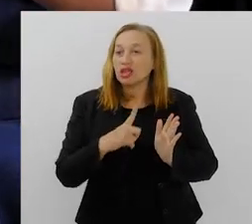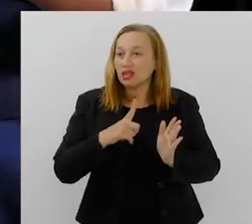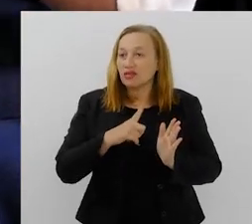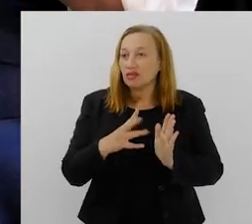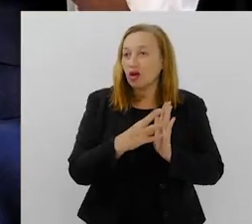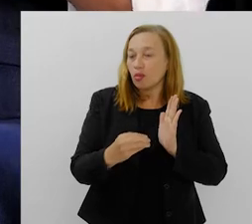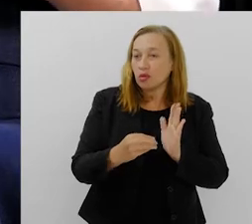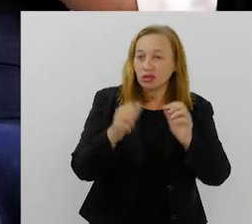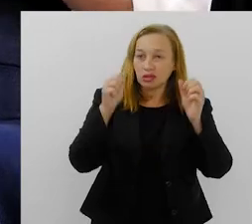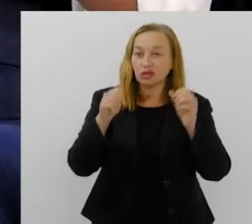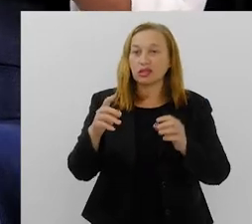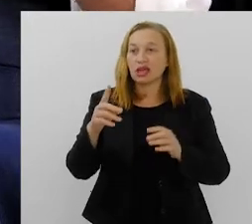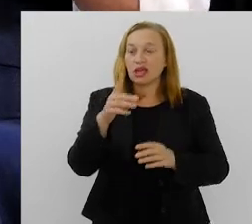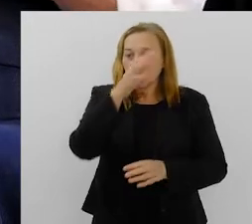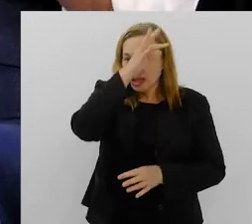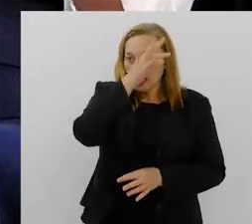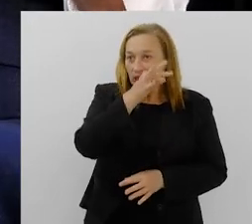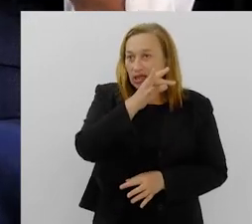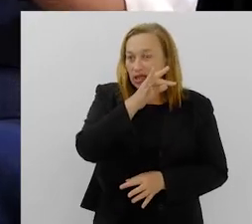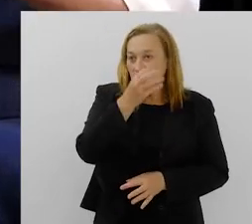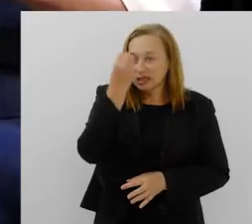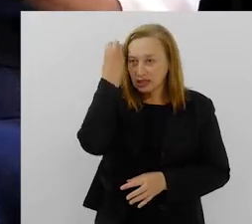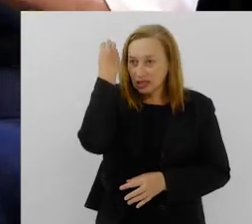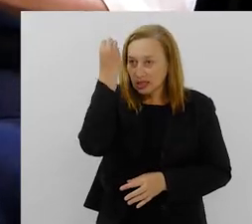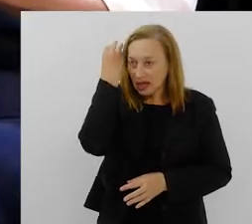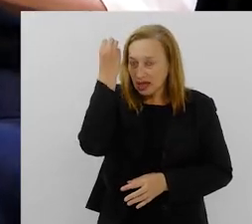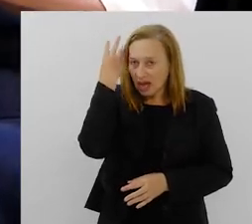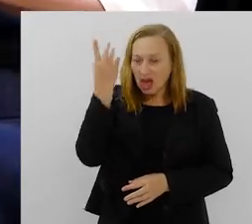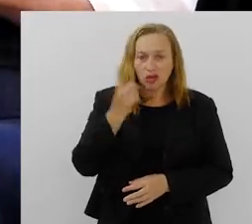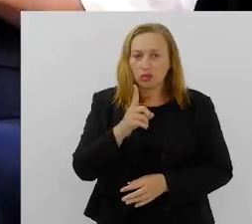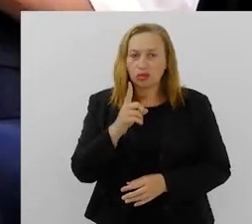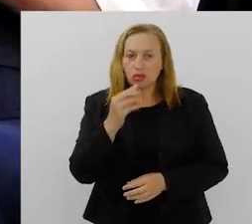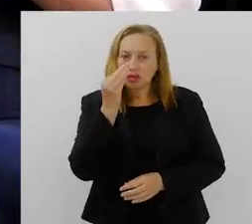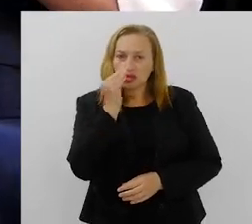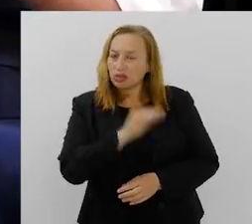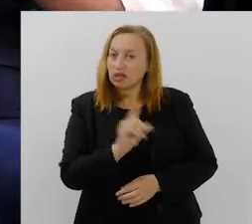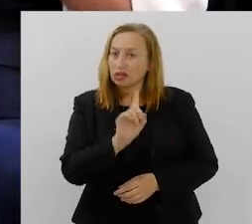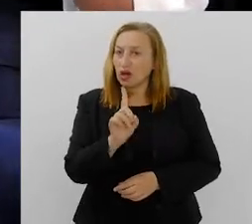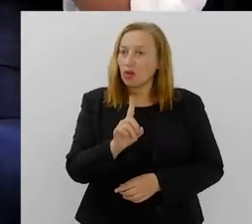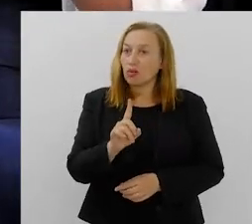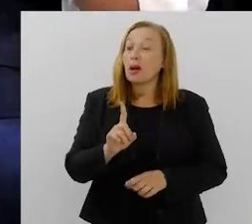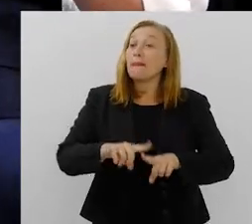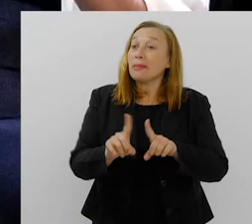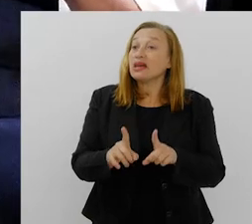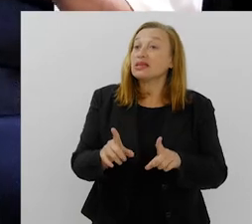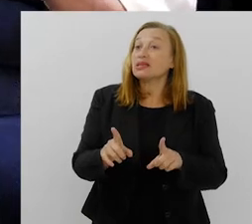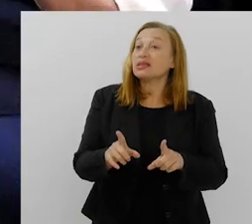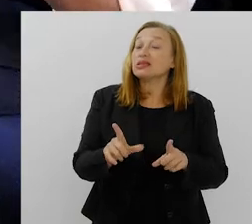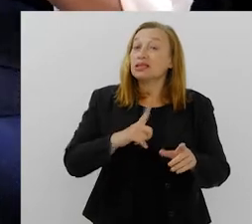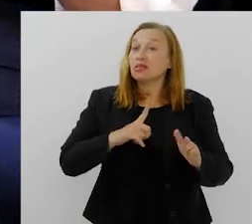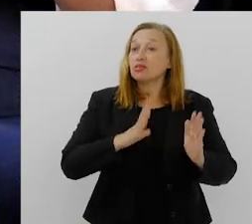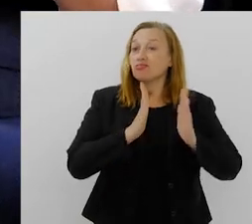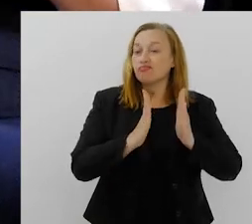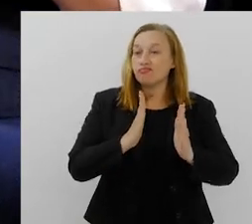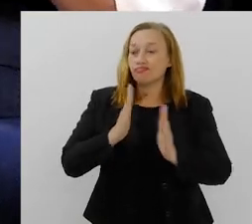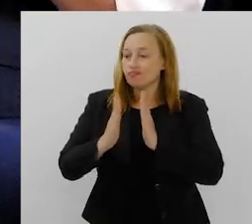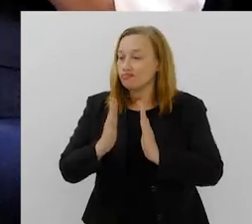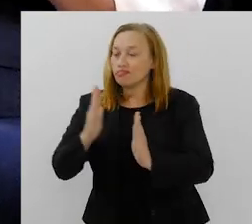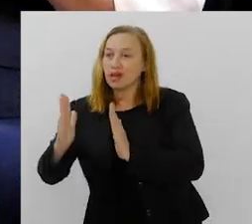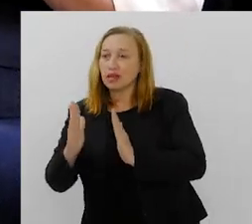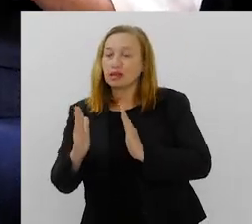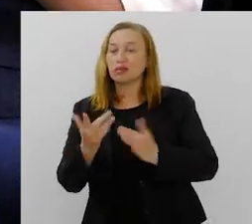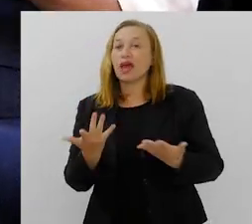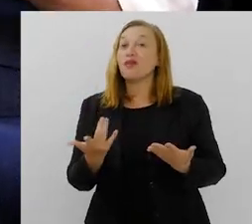do TDAH, nós tivemos... E não estou negando a existência dos diagnósticos, mas nós temos períodos. E aí eu vou pegar